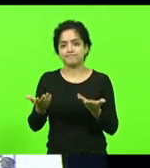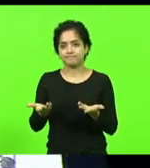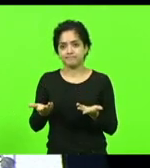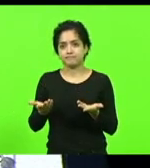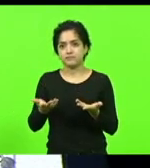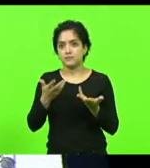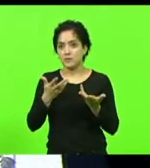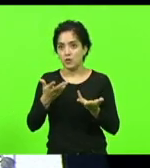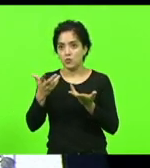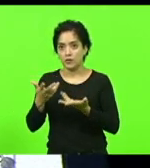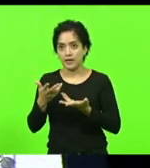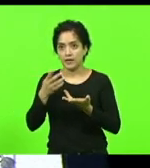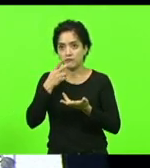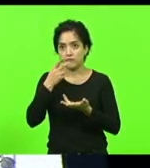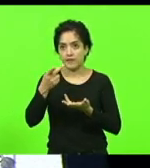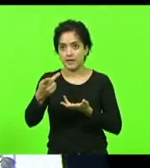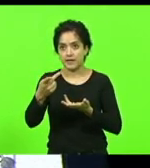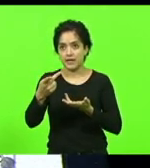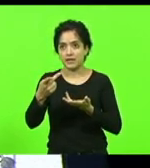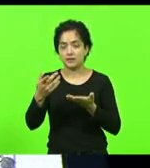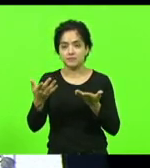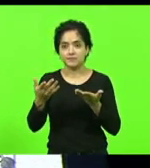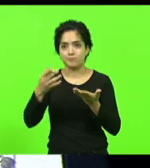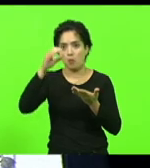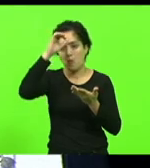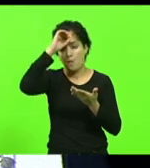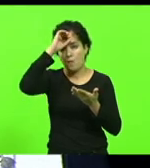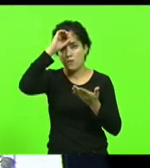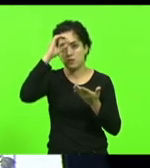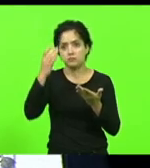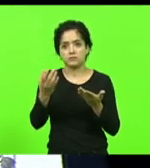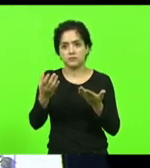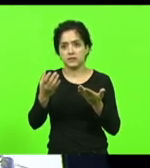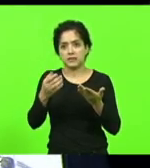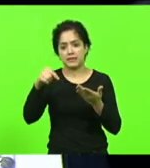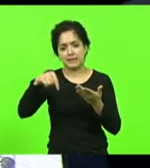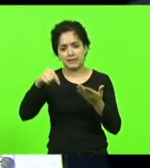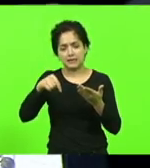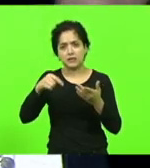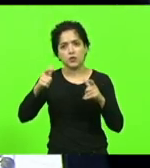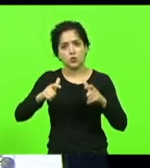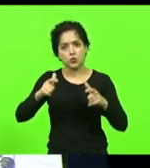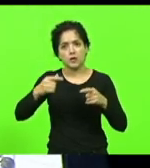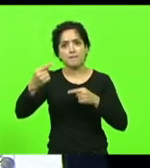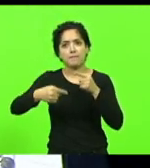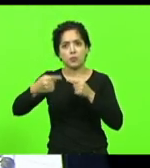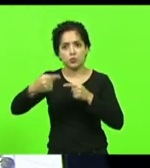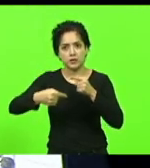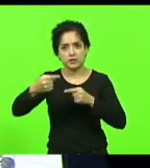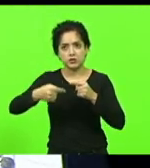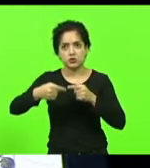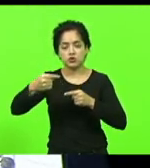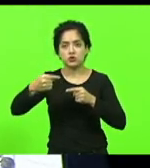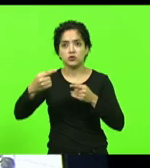Então eu quero apenas dizer que não sejamos ingênuos que esta casa é uma casa política é uma casa política que tem posicionamento